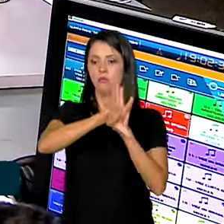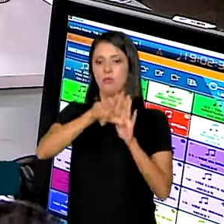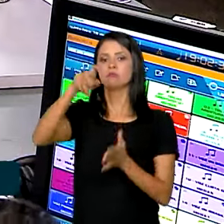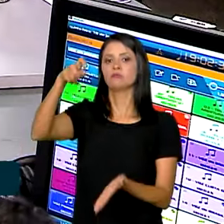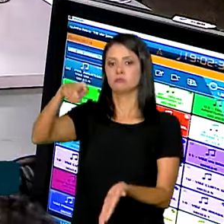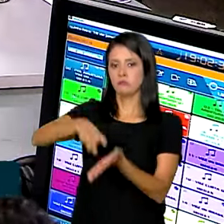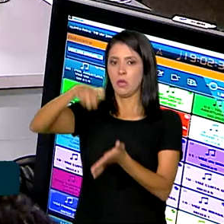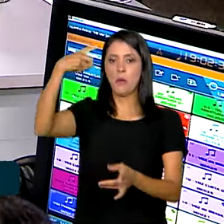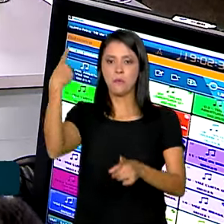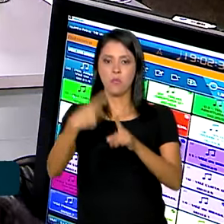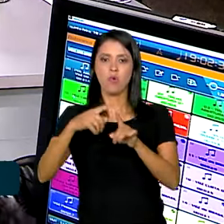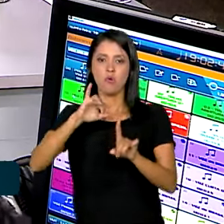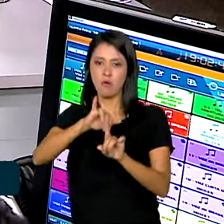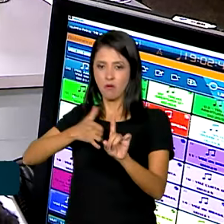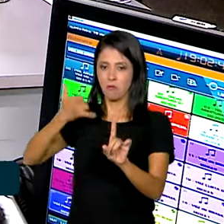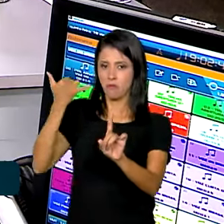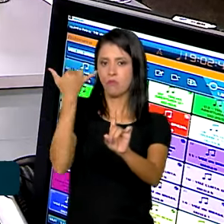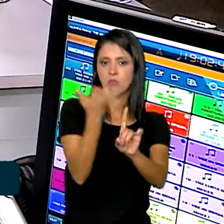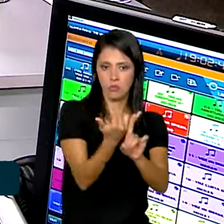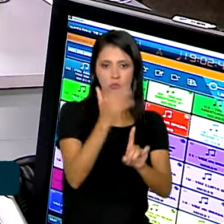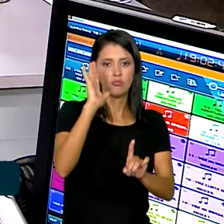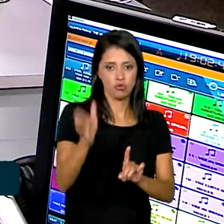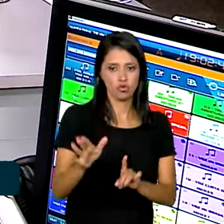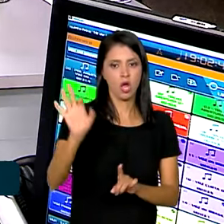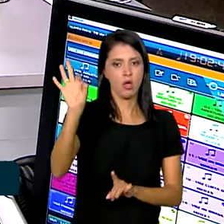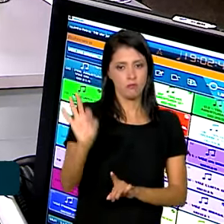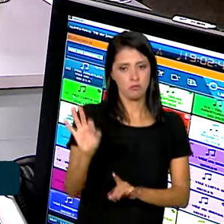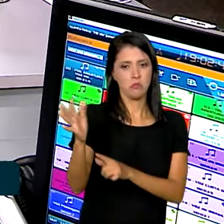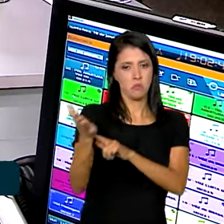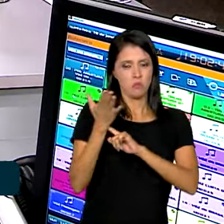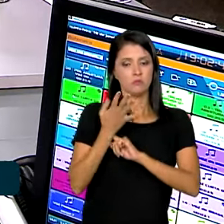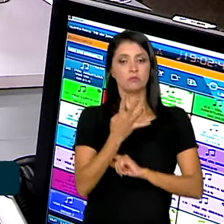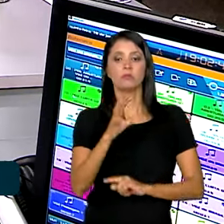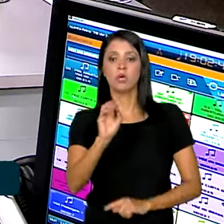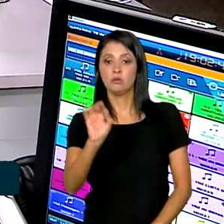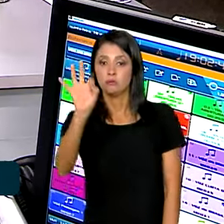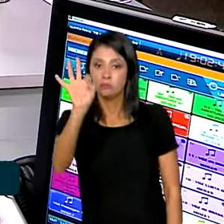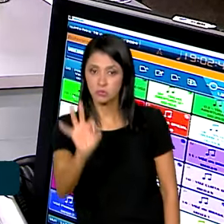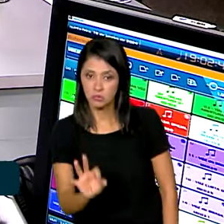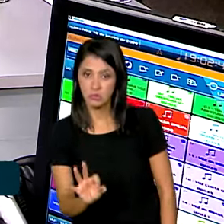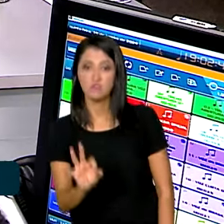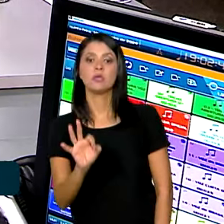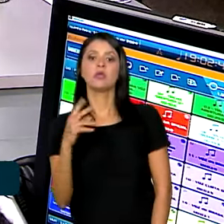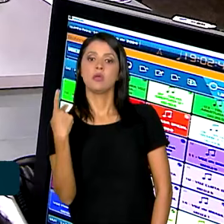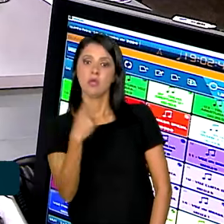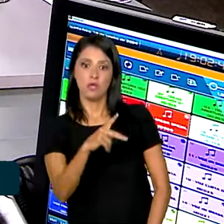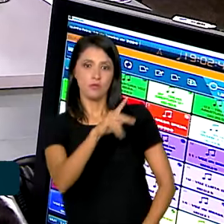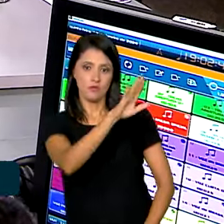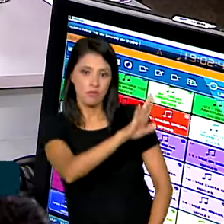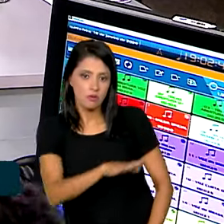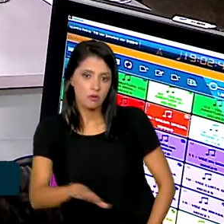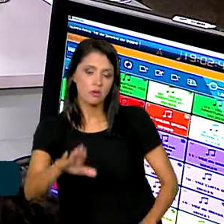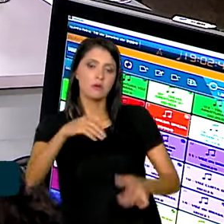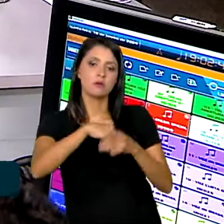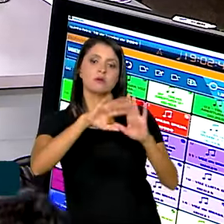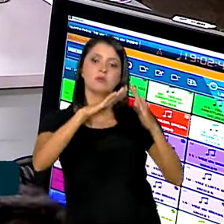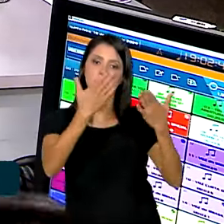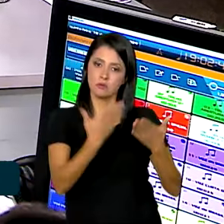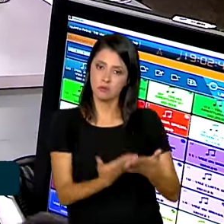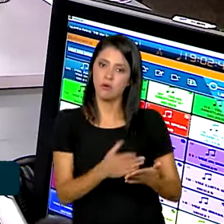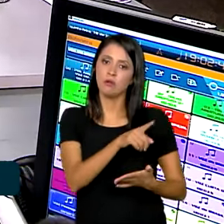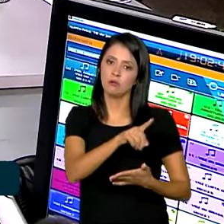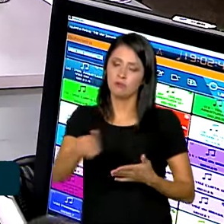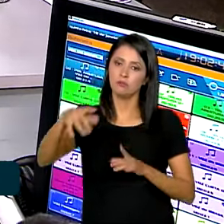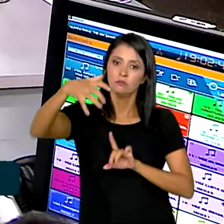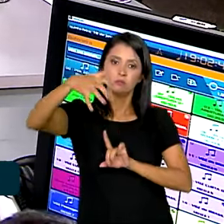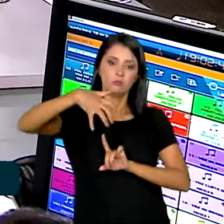Porque o bullying, a gente tem dados estatísticos que falam que cerca de 40% das crianças em escolas são